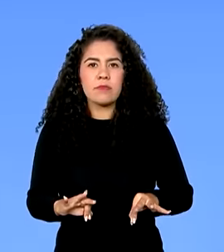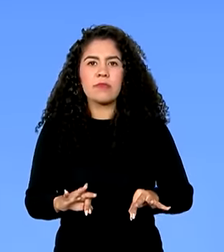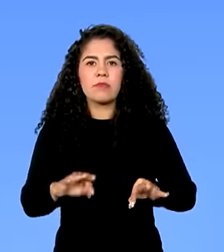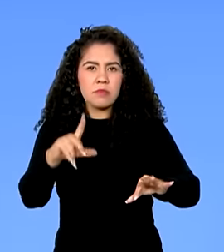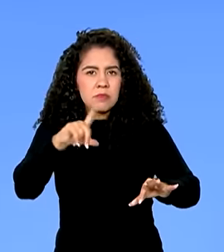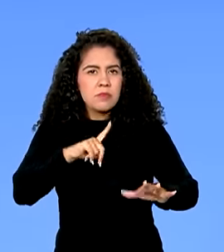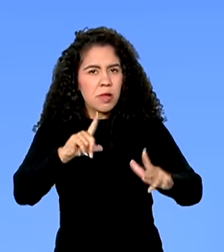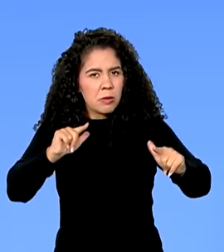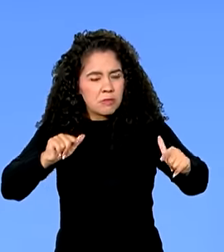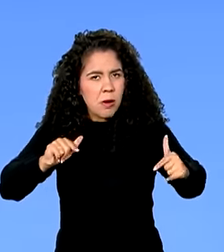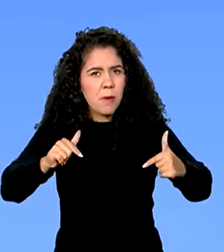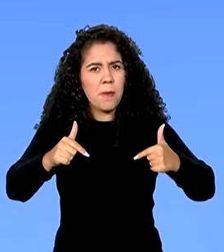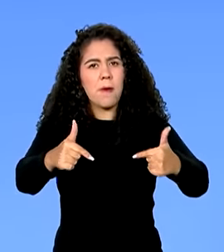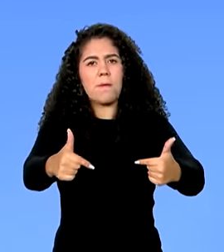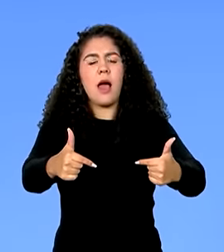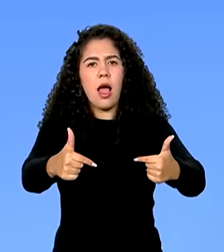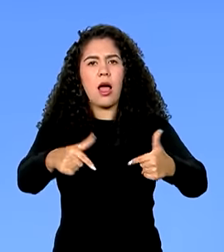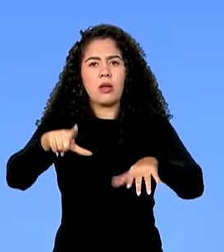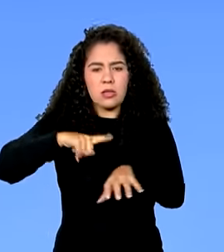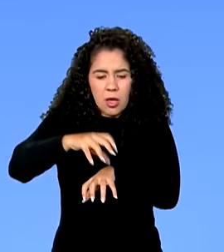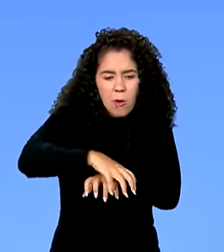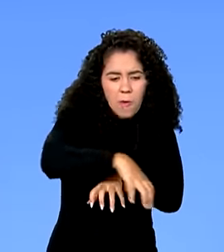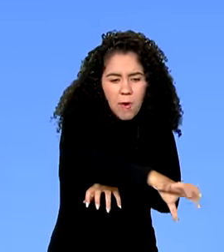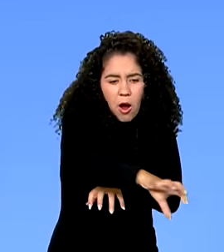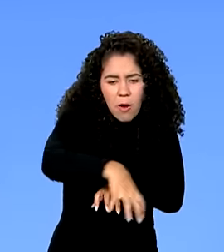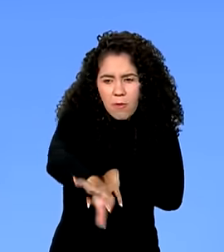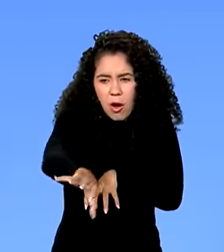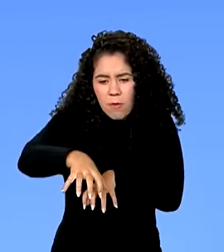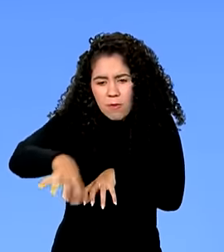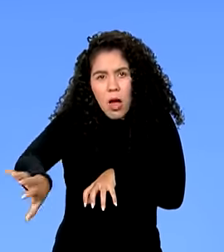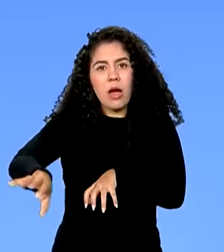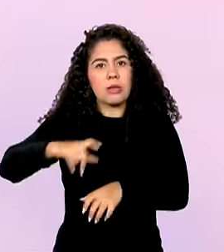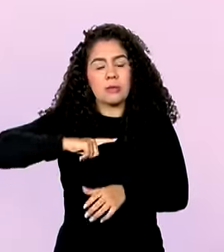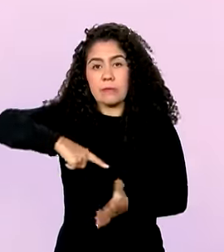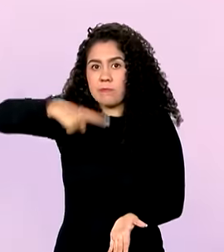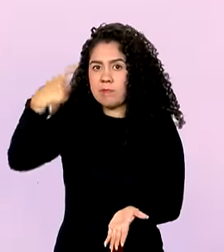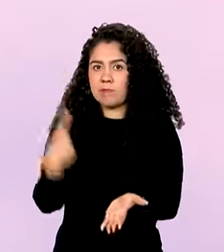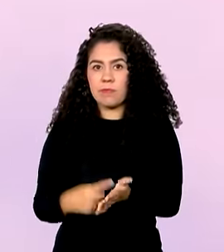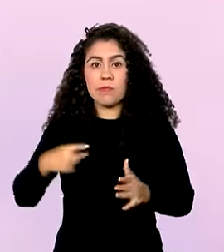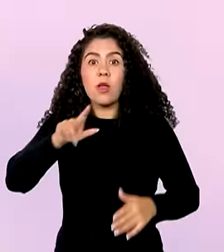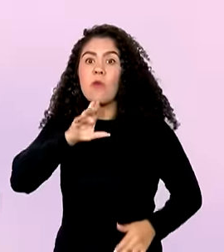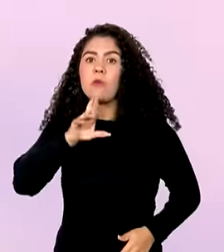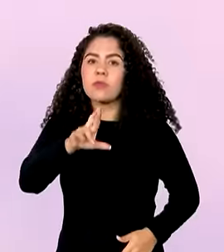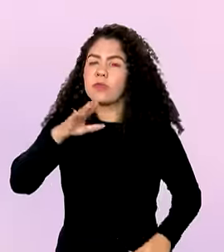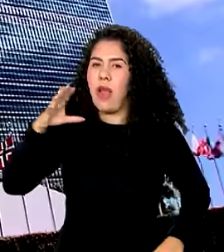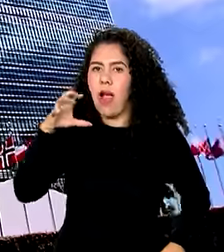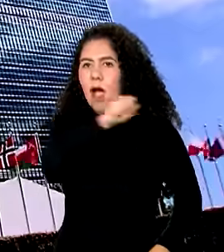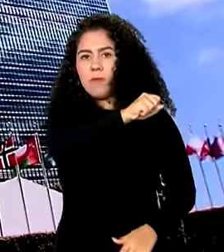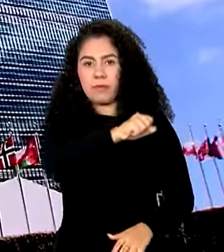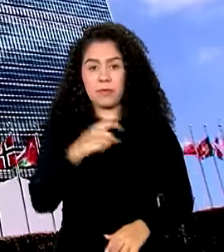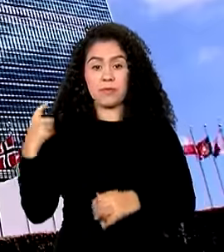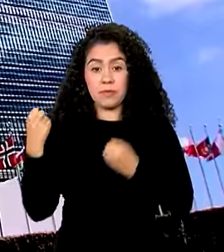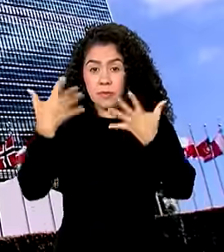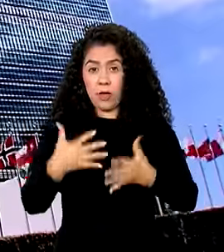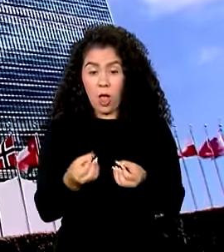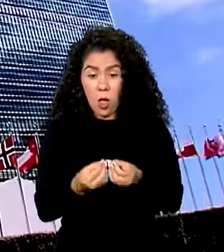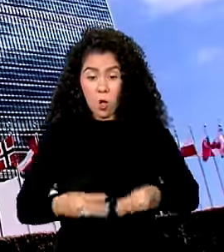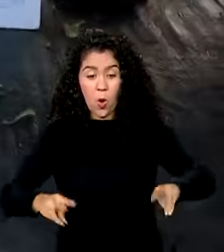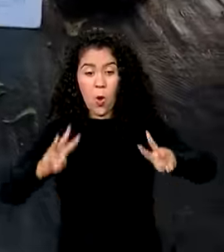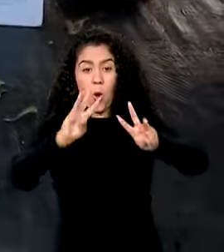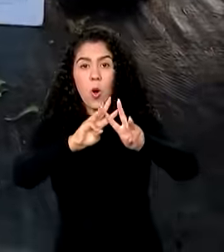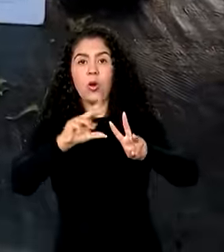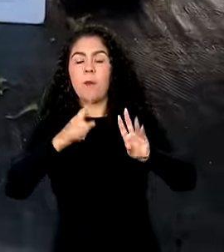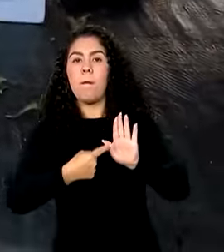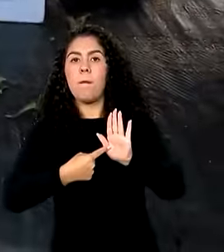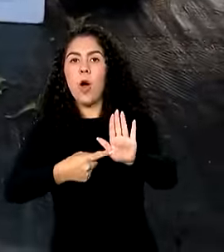pública interministerial, coordenada para ter um impacto rápido. Segundo o relatório da ONU, no mundo todo são